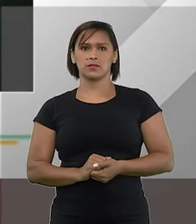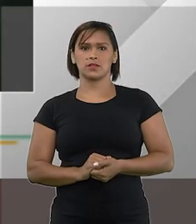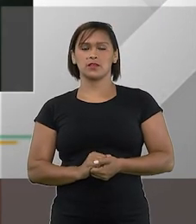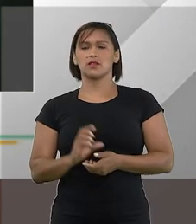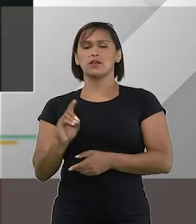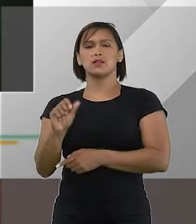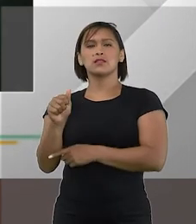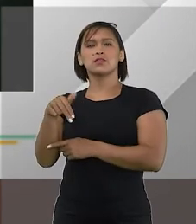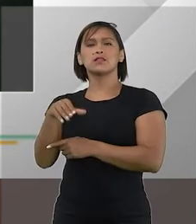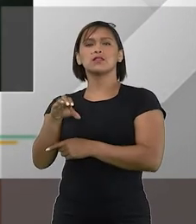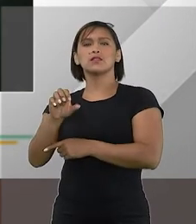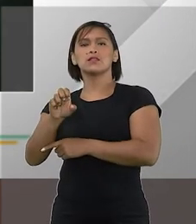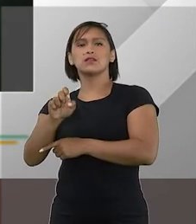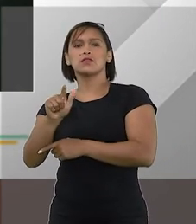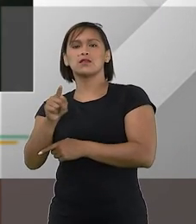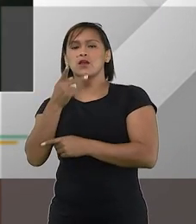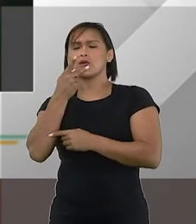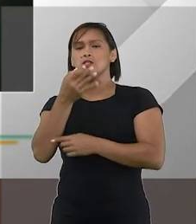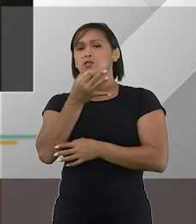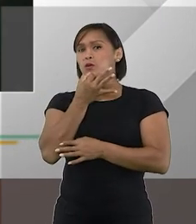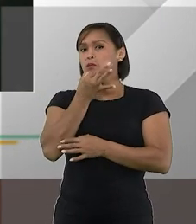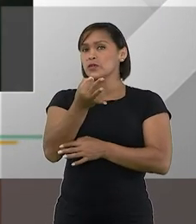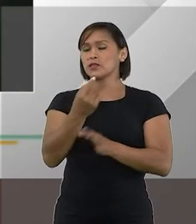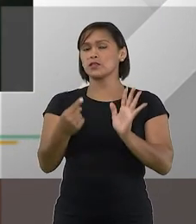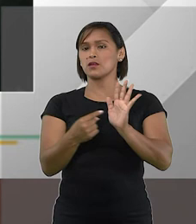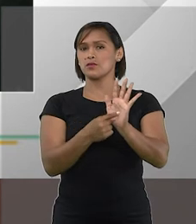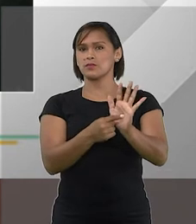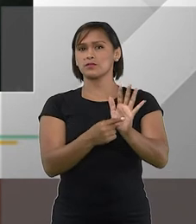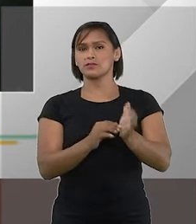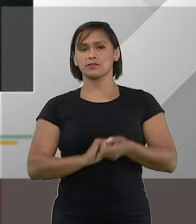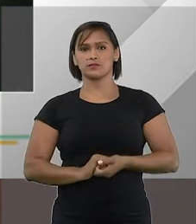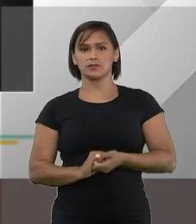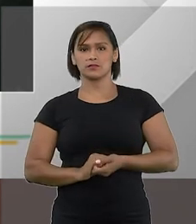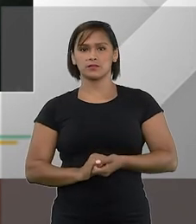doutor Daniel e o que o senhor pensa sobre esse ponto